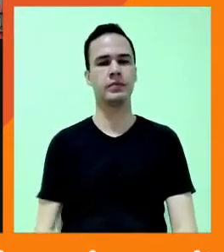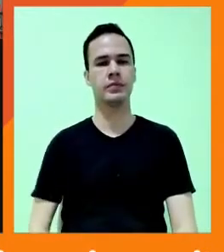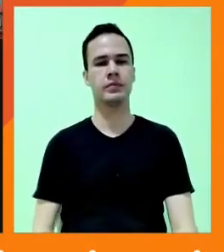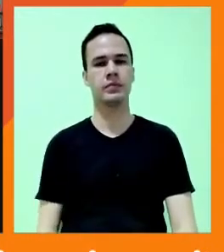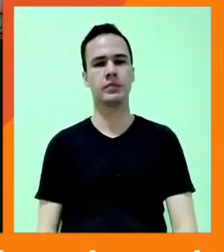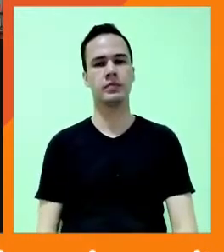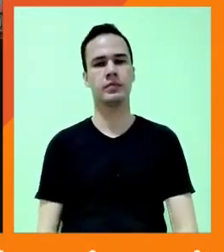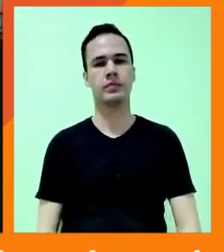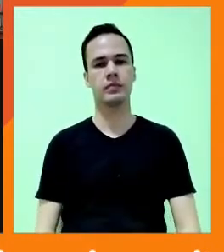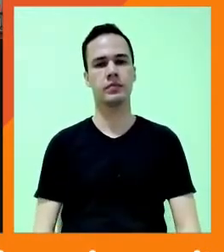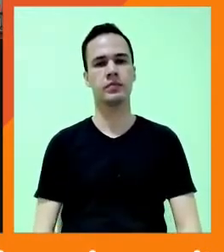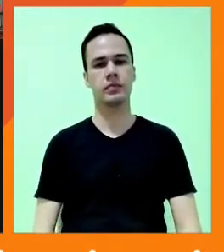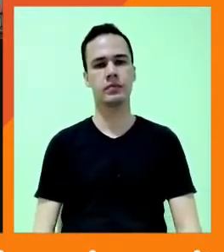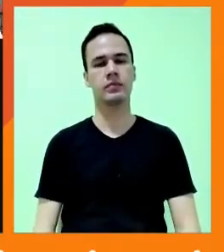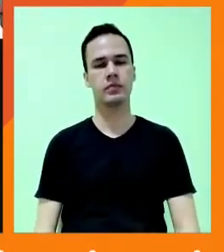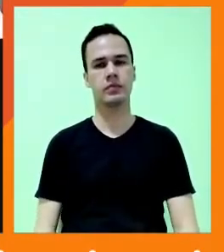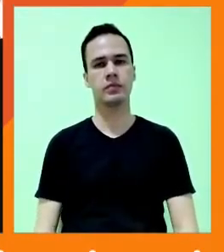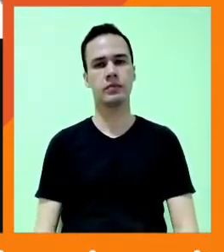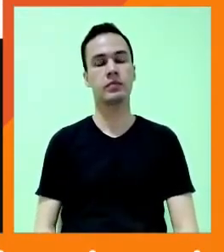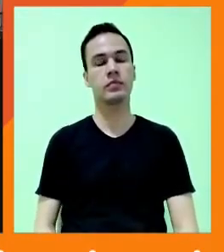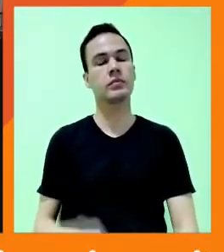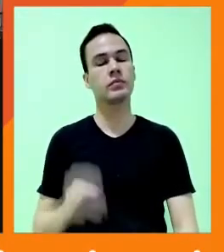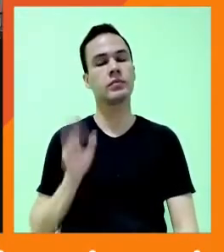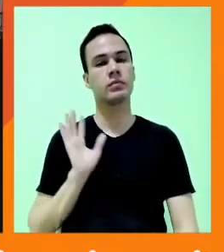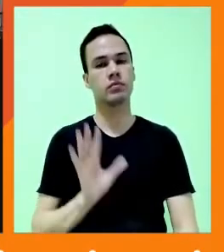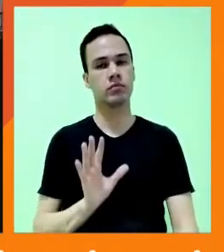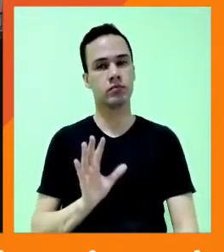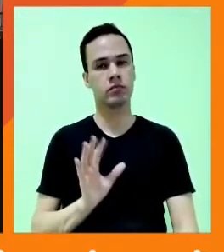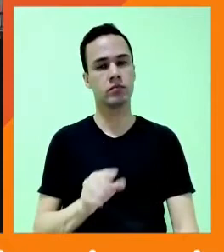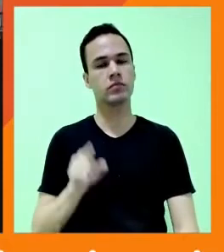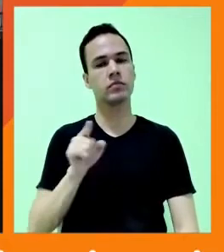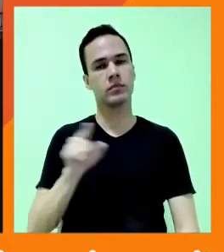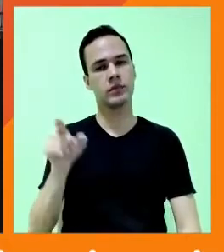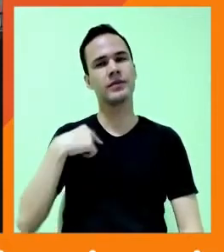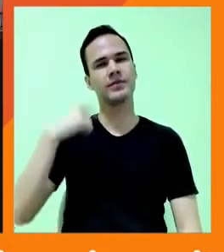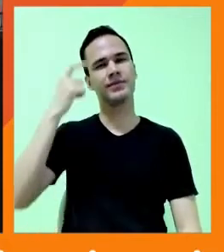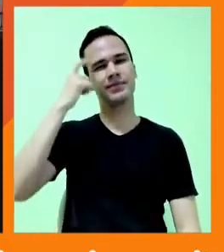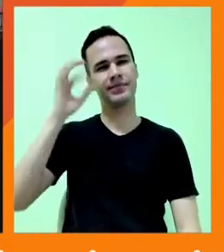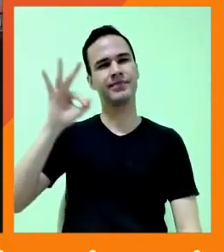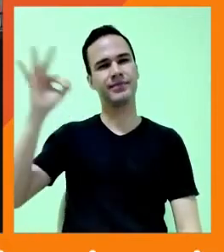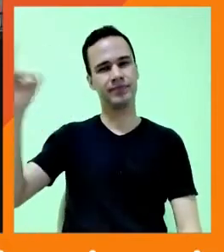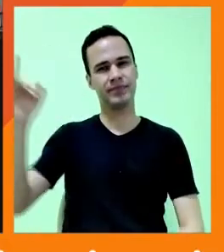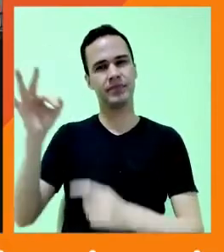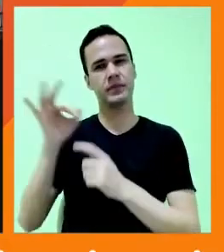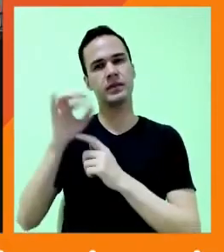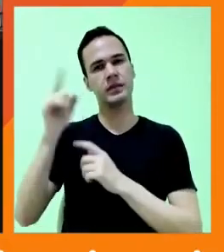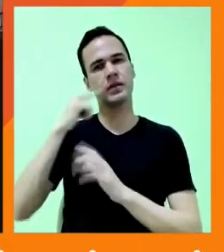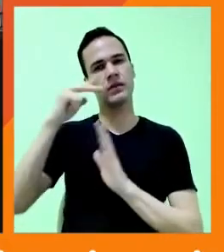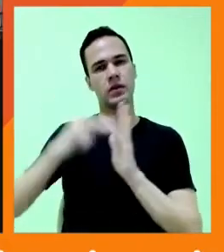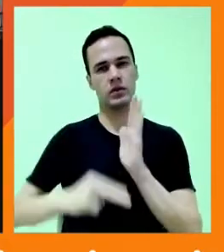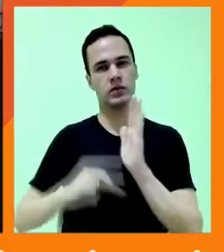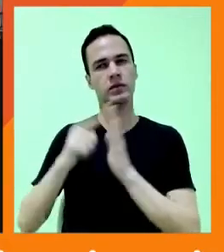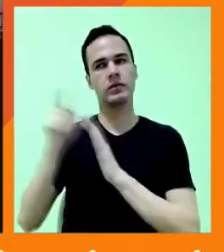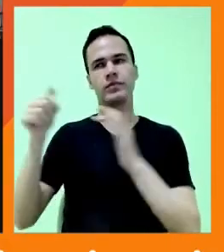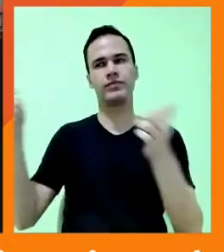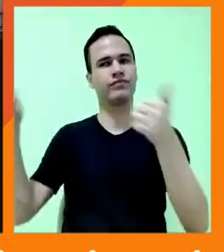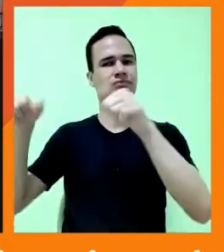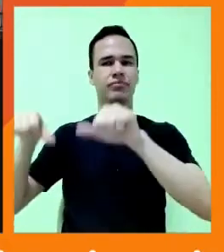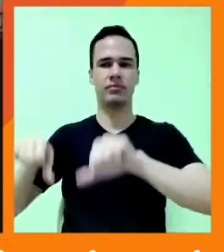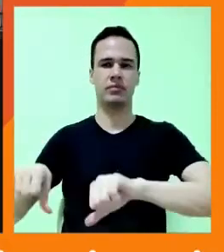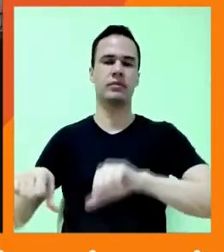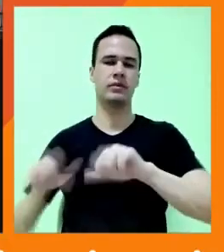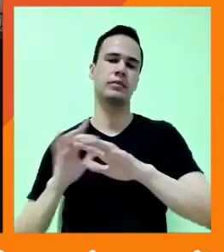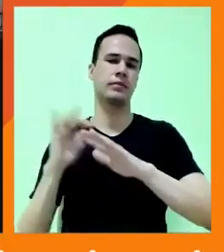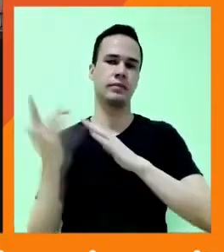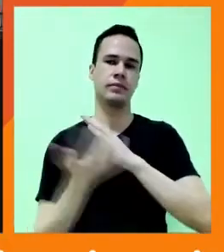Ainda assim, mesmo com essas previsões, essas leituras catastróficas, a gente